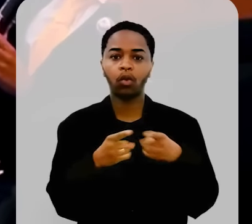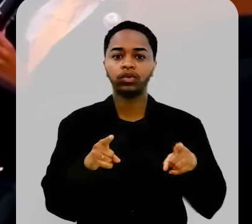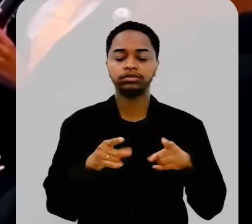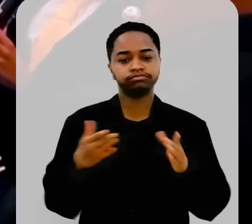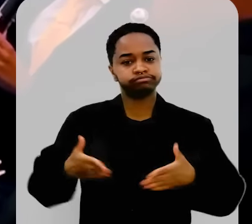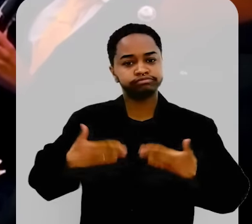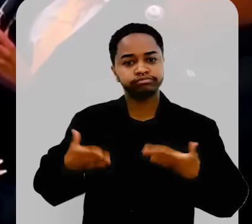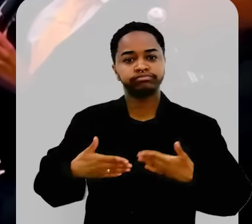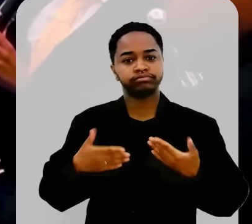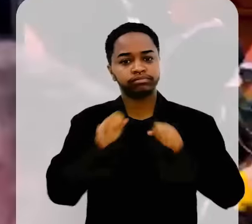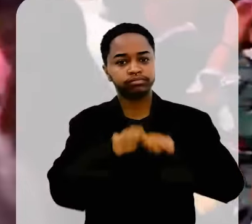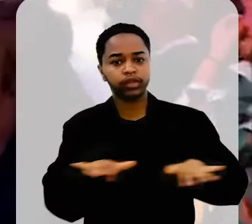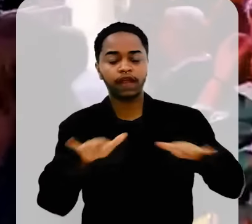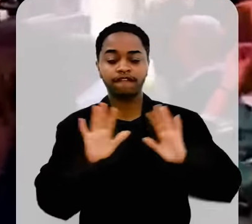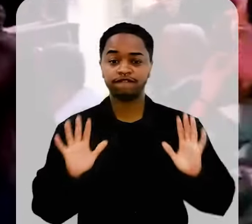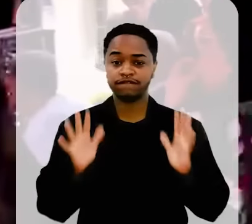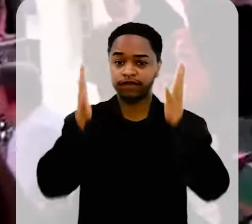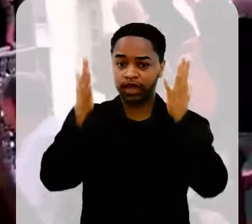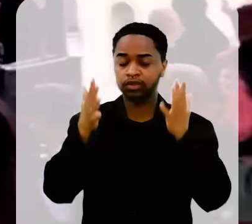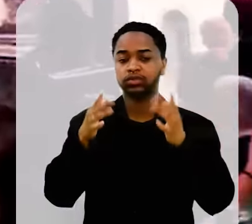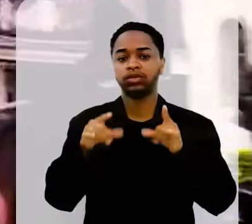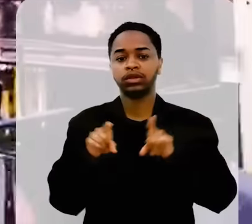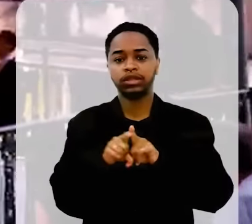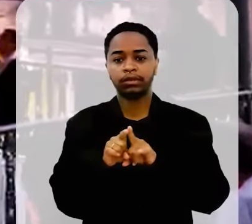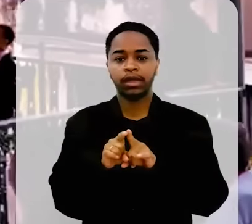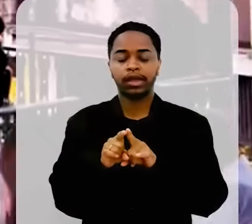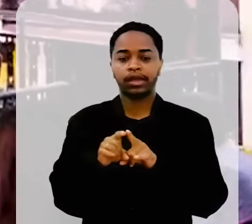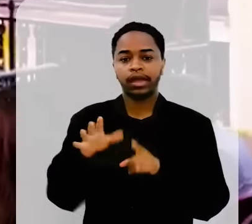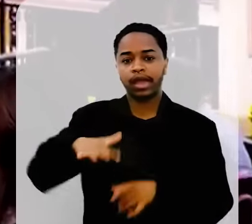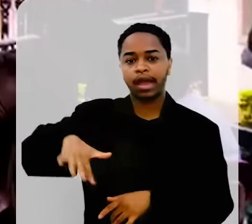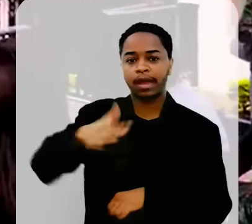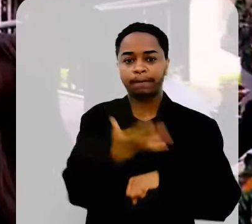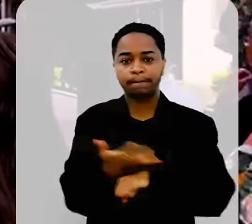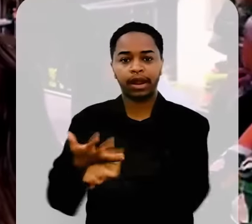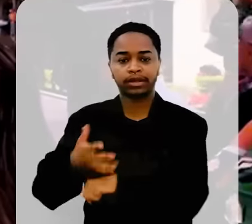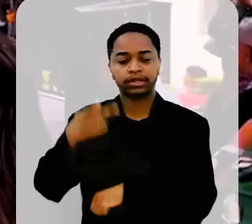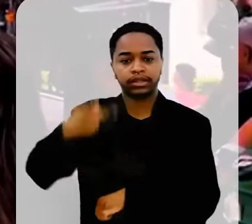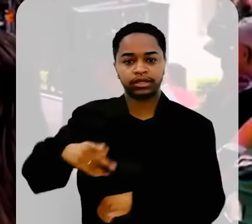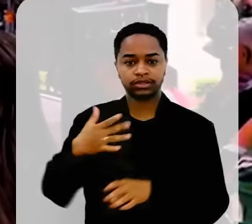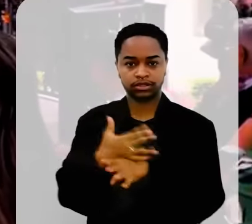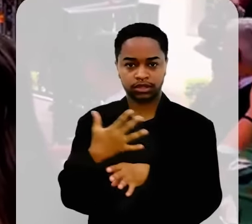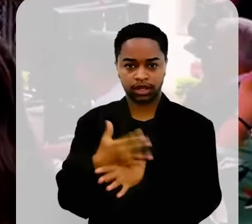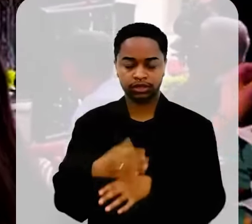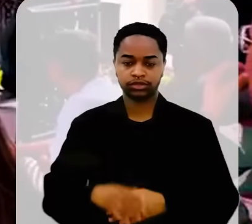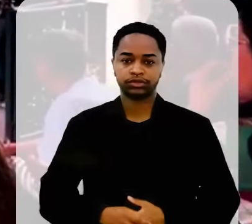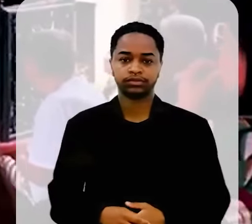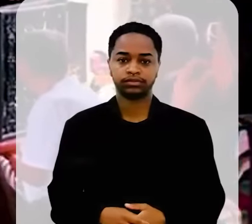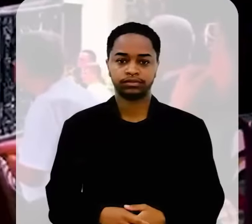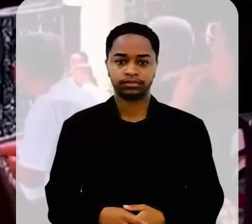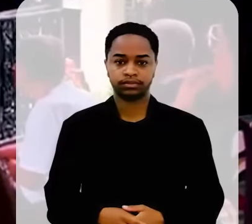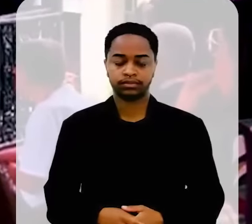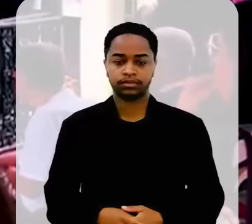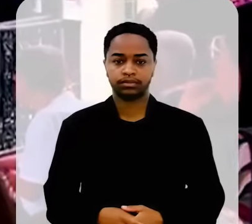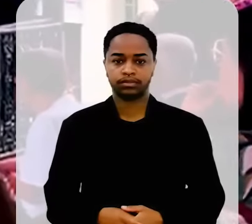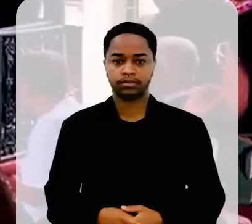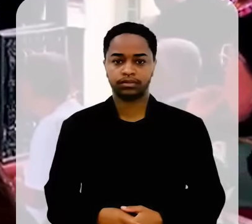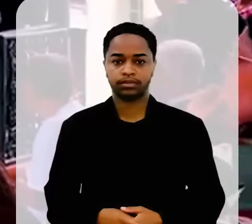banda de música civil que anima festas, eventos em palcos e coretos de Bom Jardim.